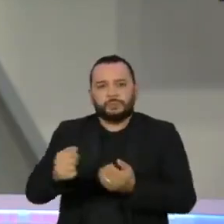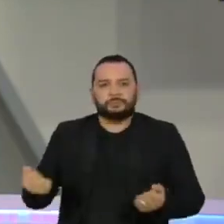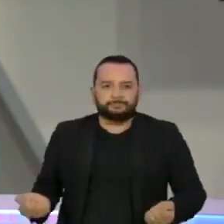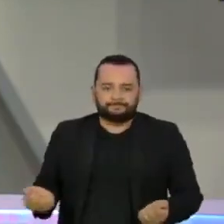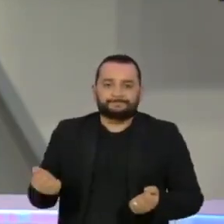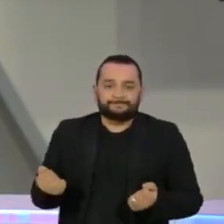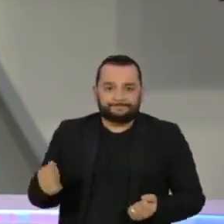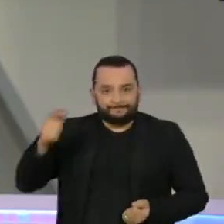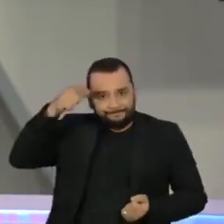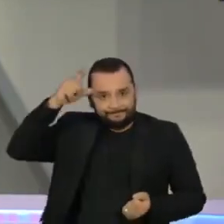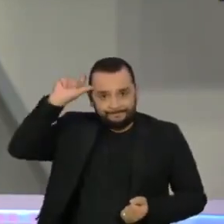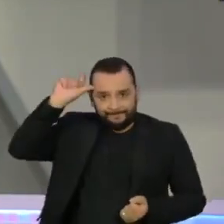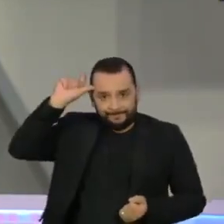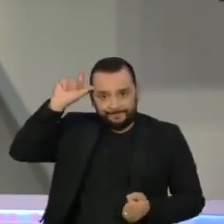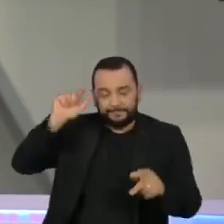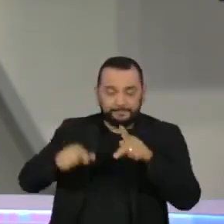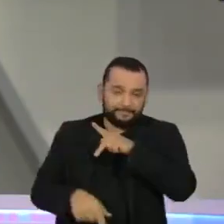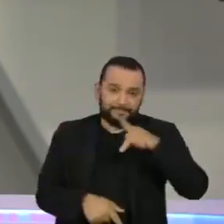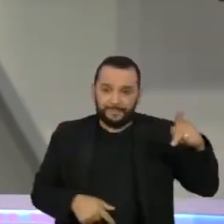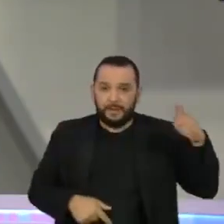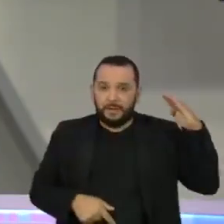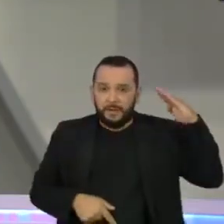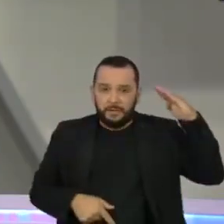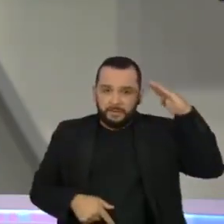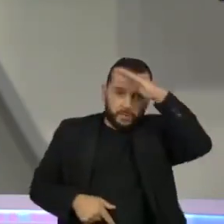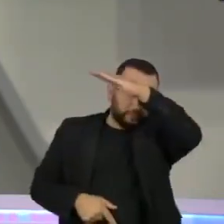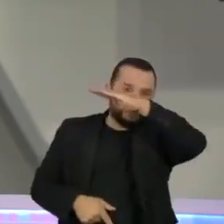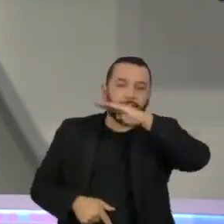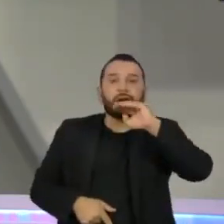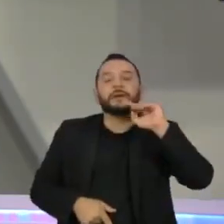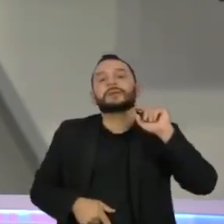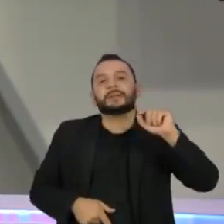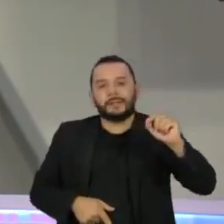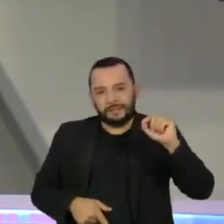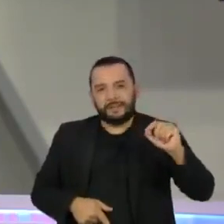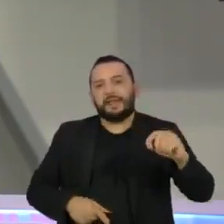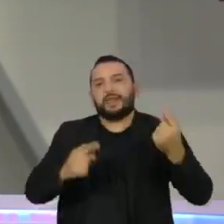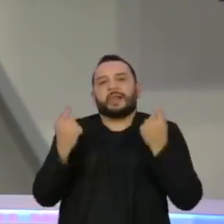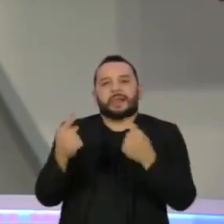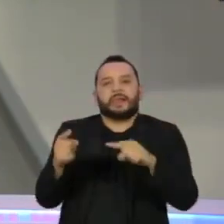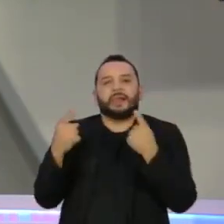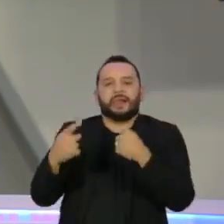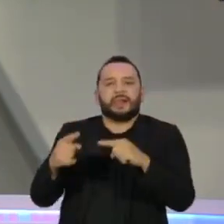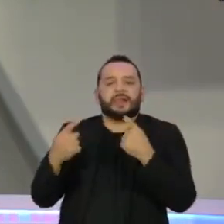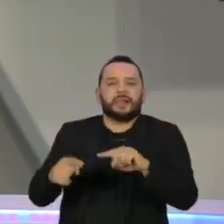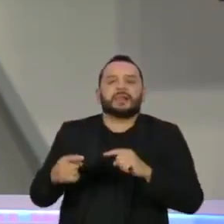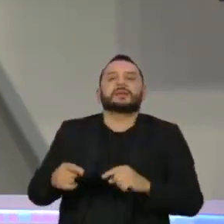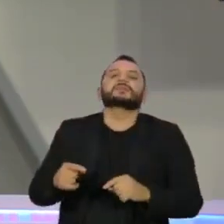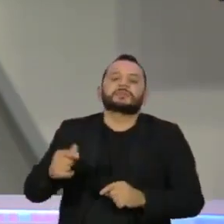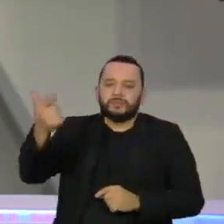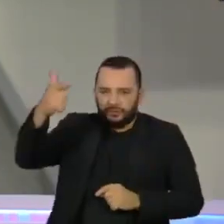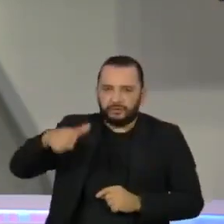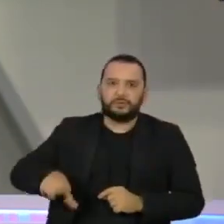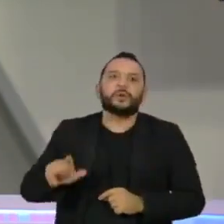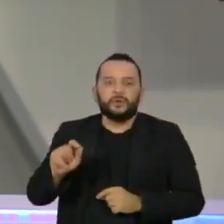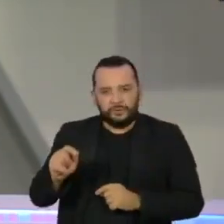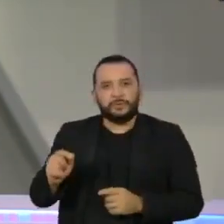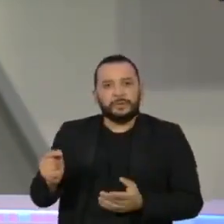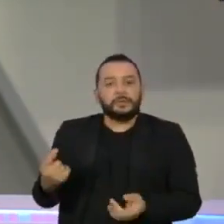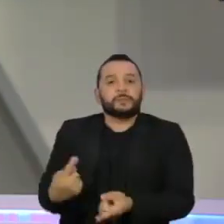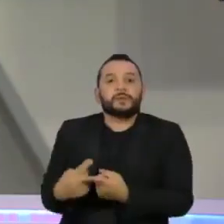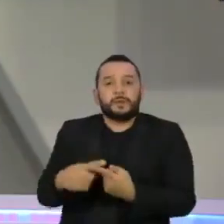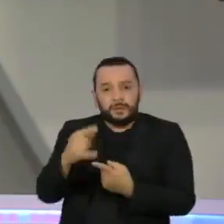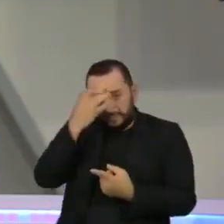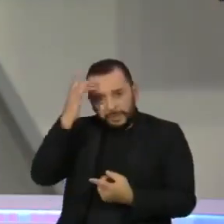E ontem o presidente Jair Bolsonaro resolveu fazer uma nova provocação às instâncias preocupadas com o controle da